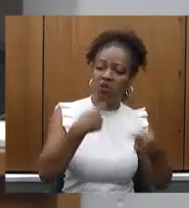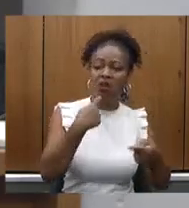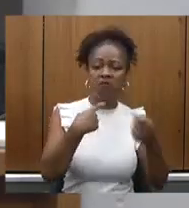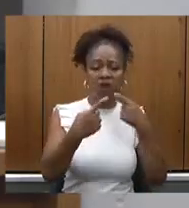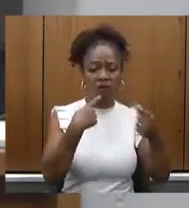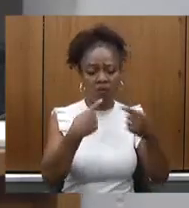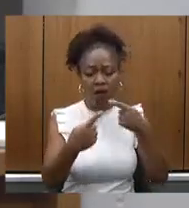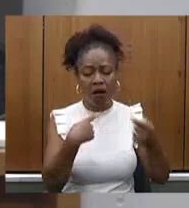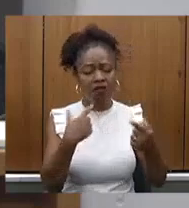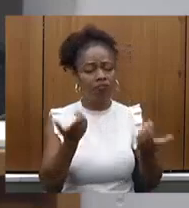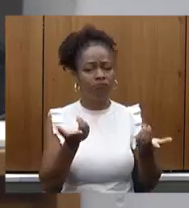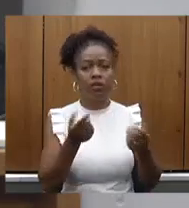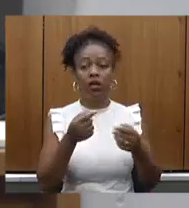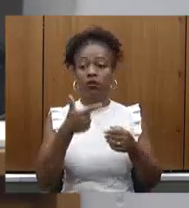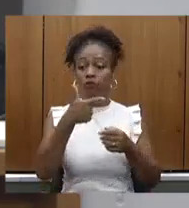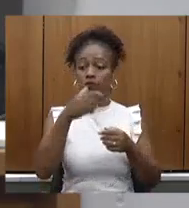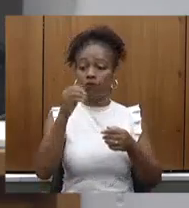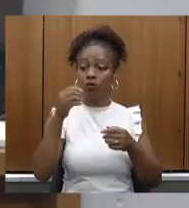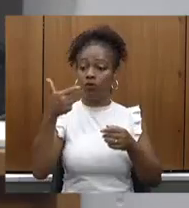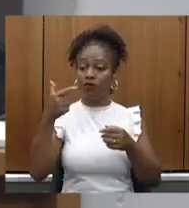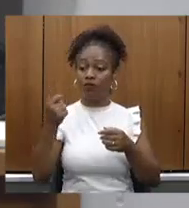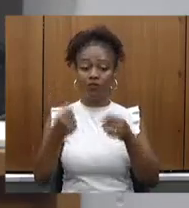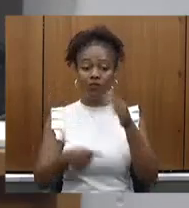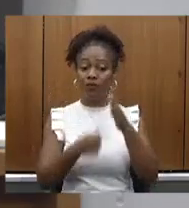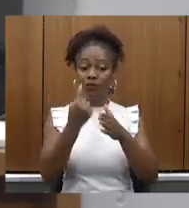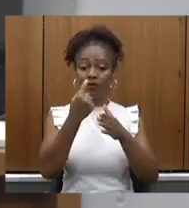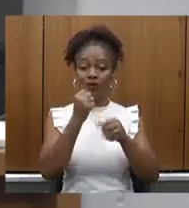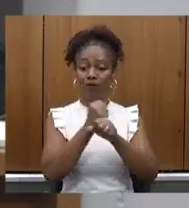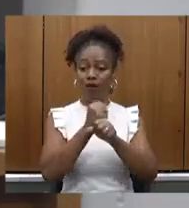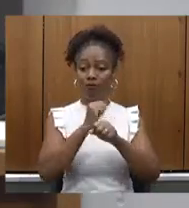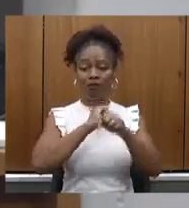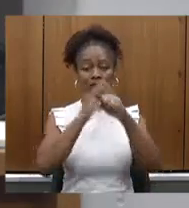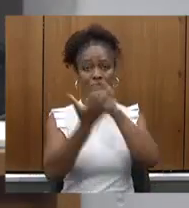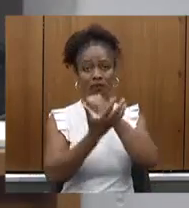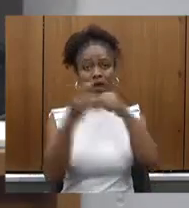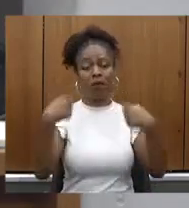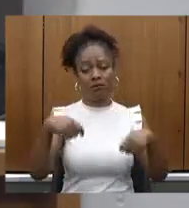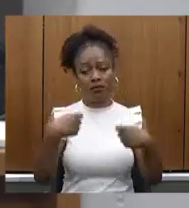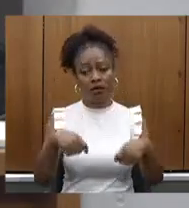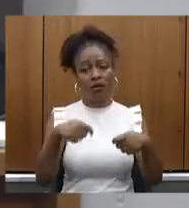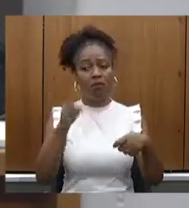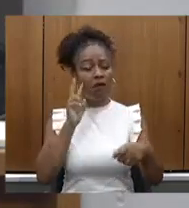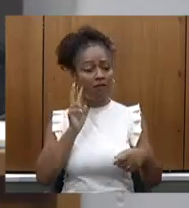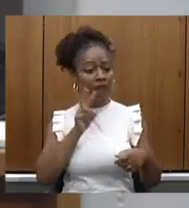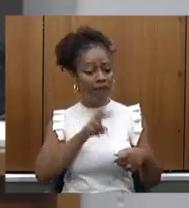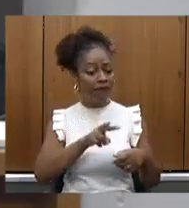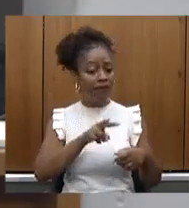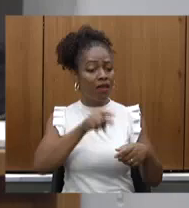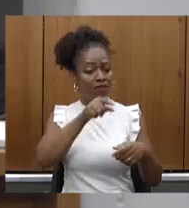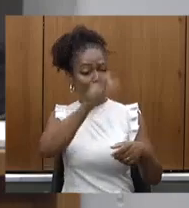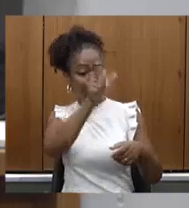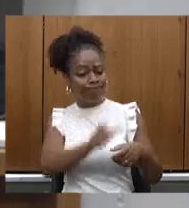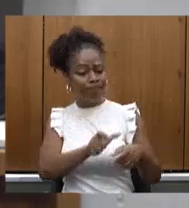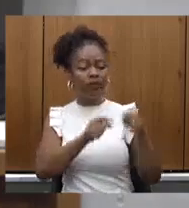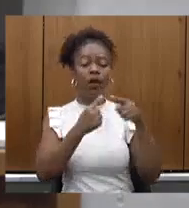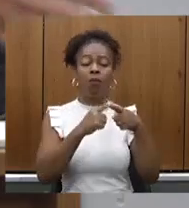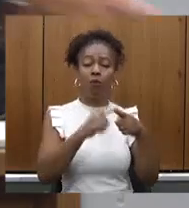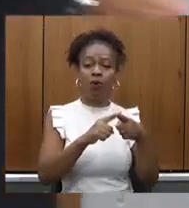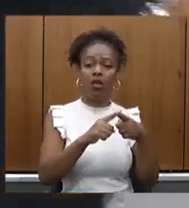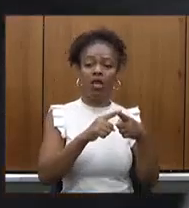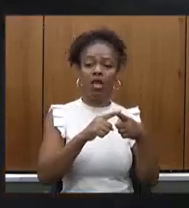da pandemia então nós precisamos rever esse comportamento que existe em Minas Gerais dar uma